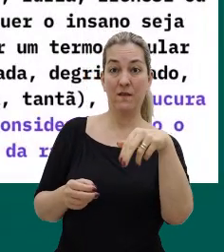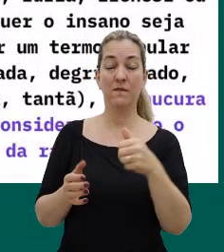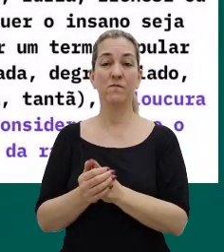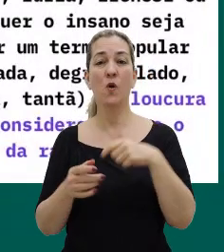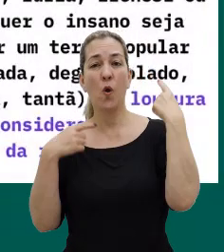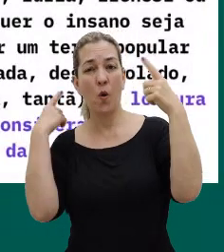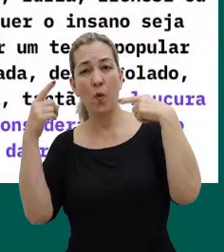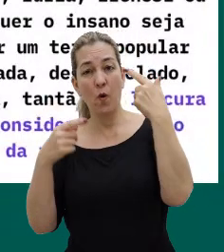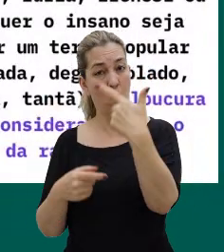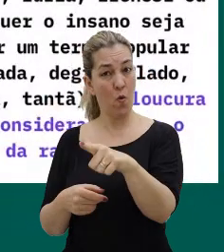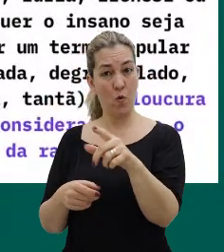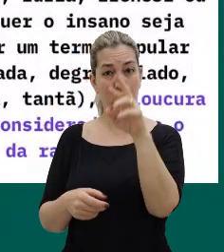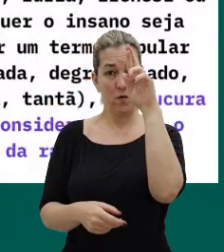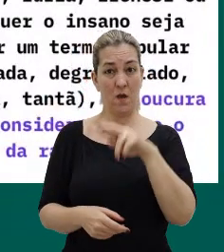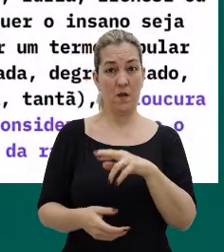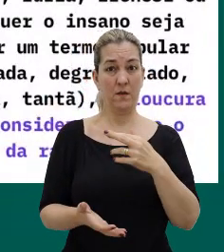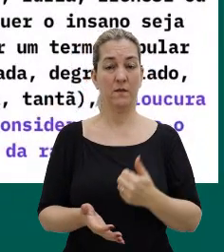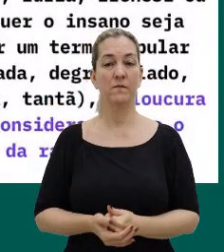o outro da razão.